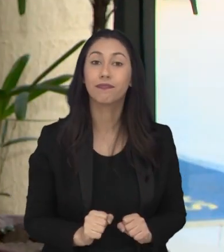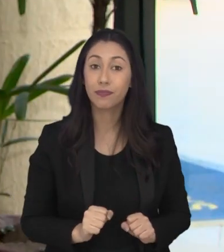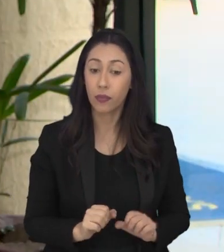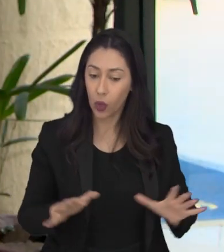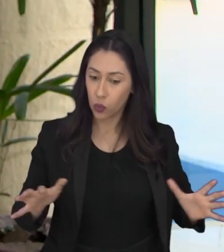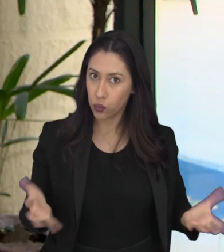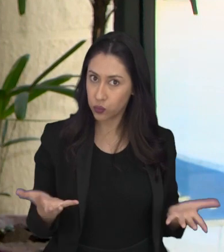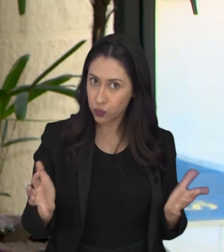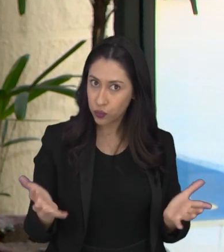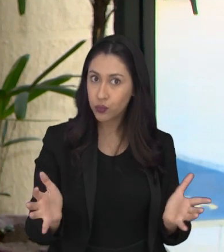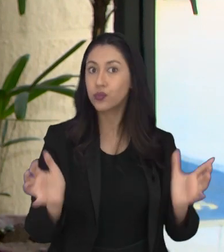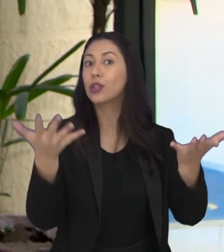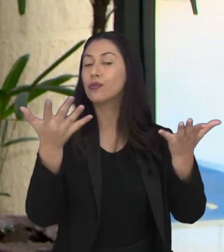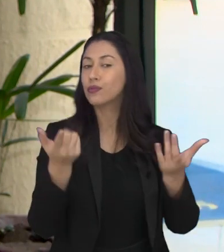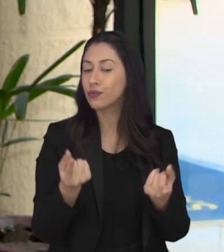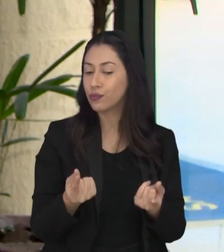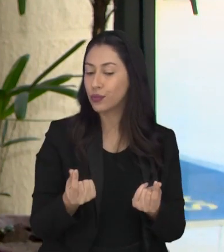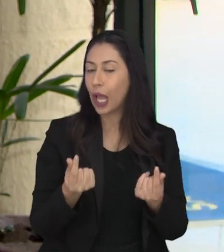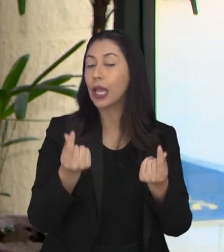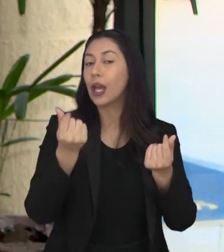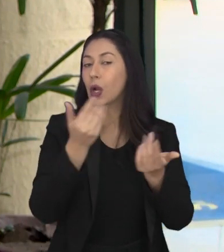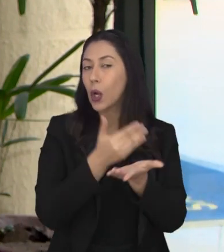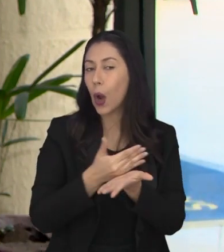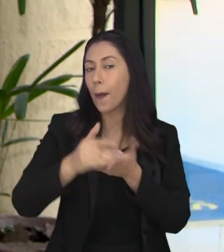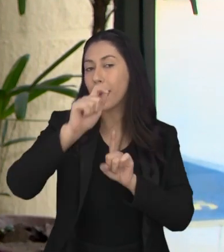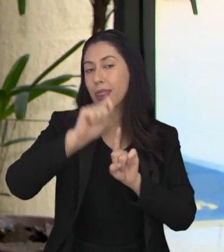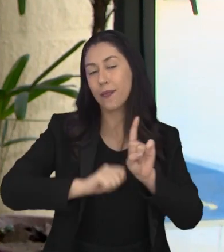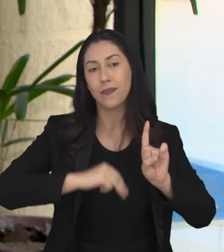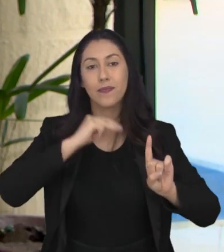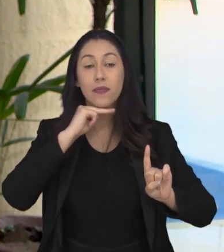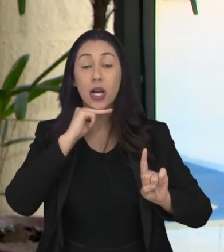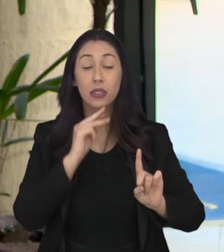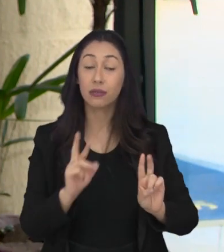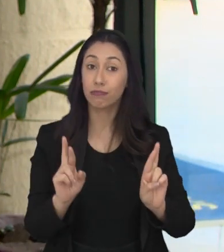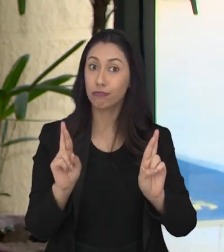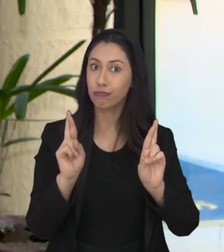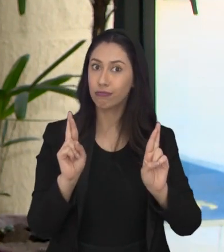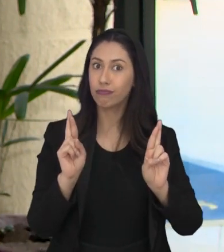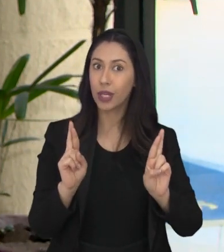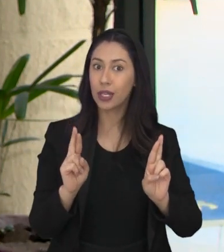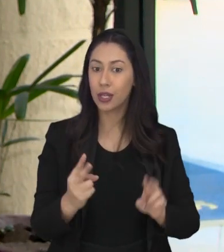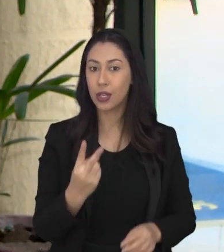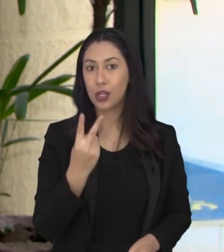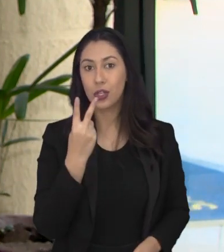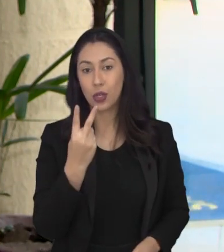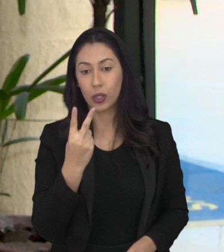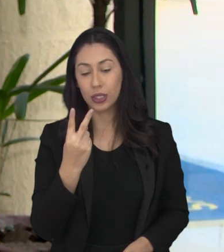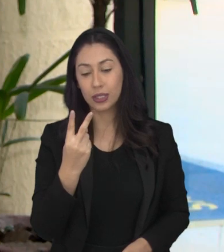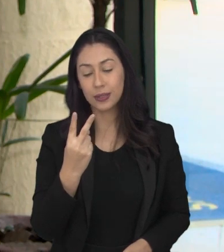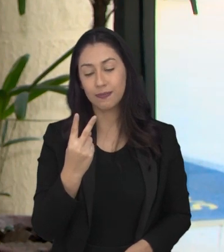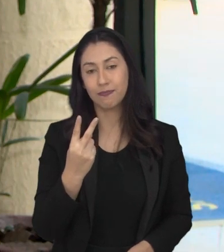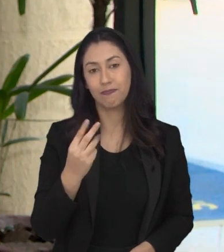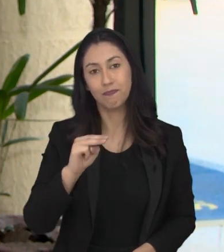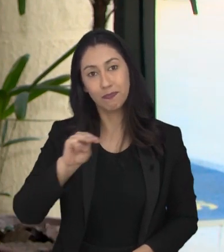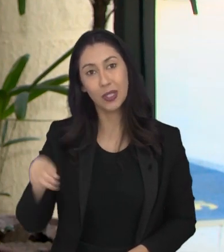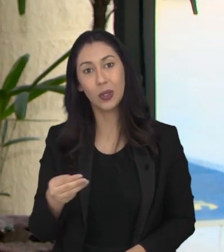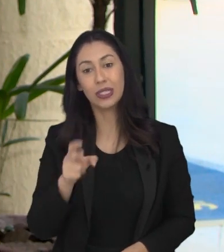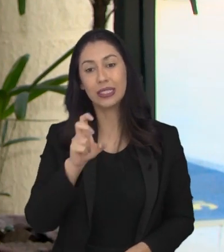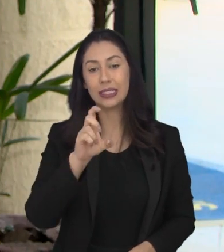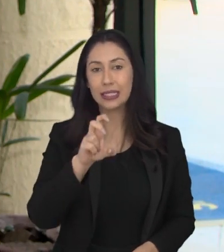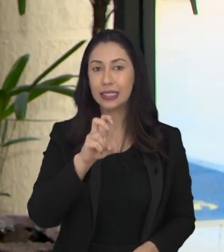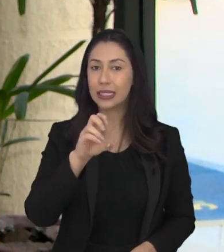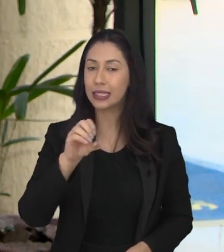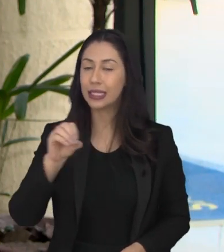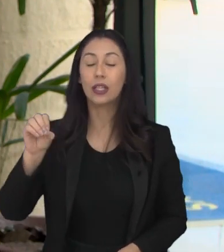financeiro a estudantes deve começar em março. A expectativa é de que mais de 2 milhões e 500 mil jovens